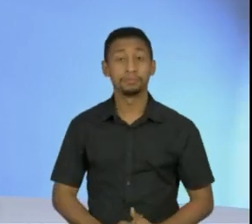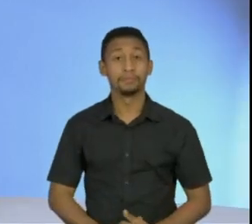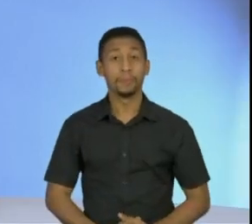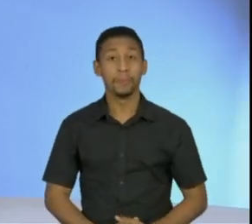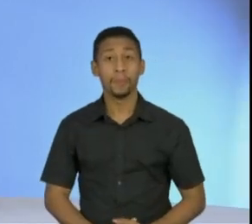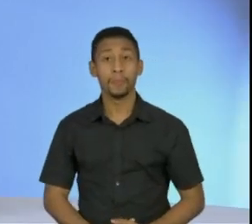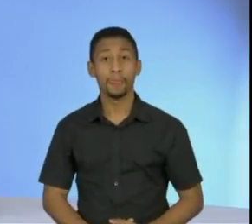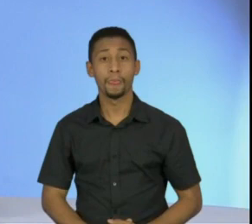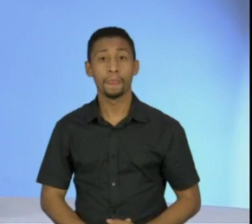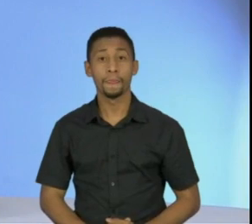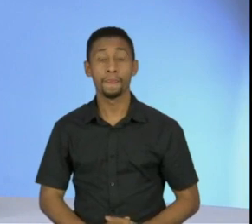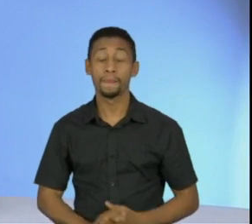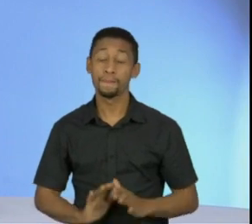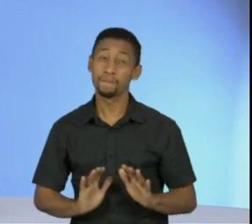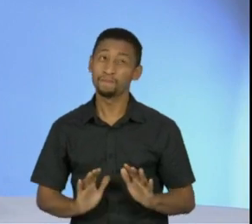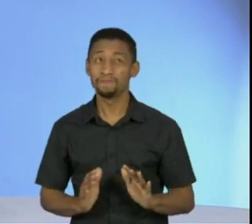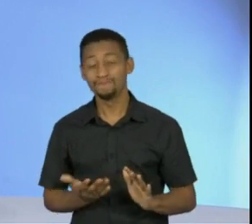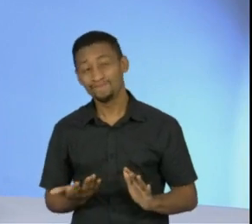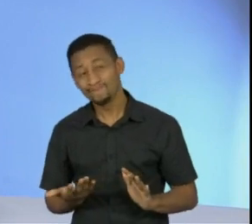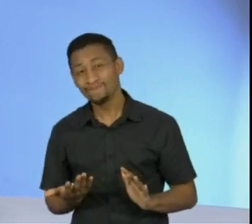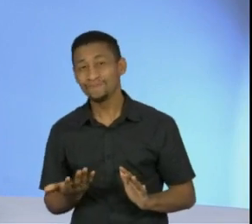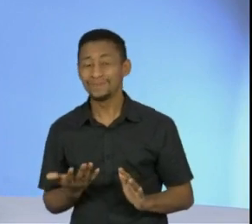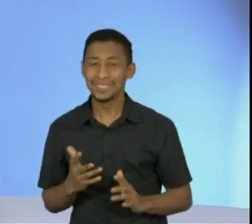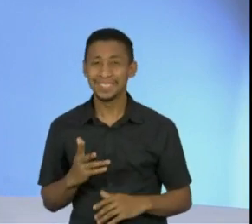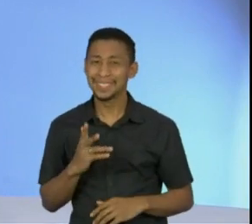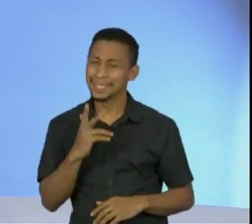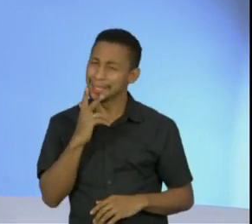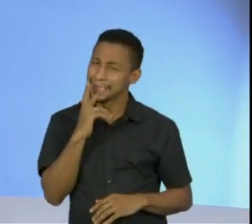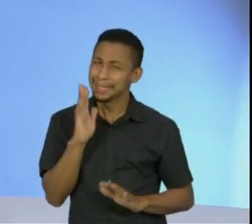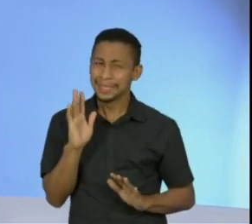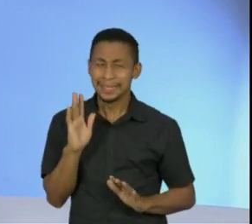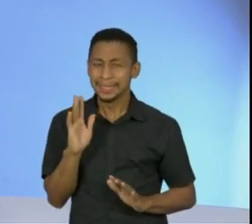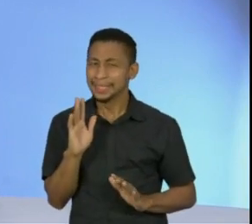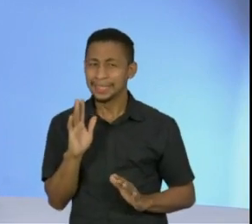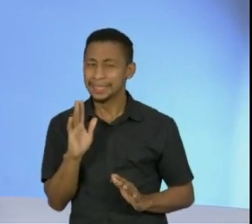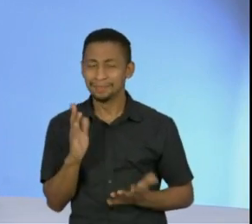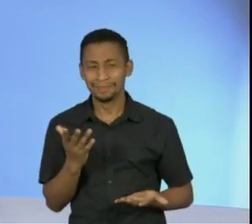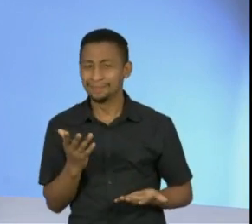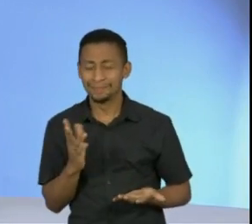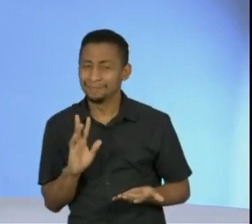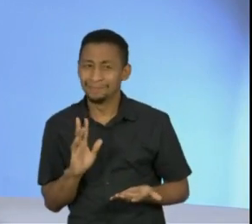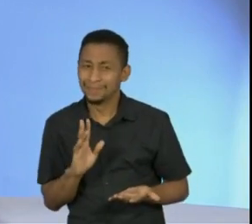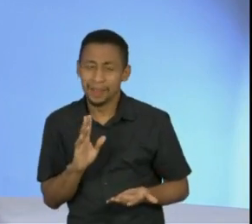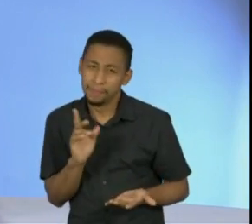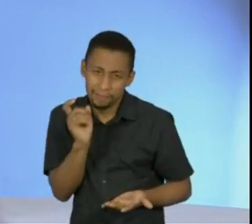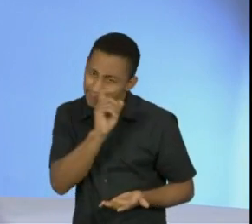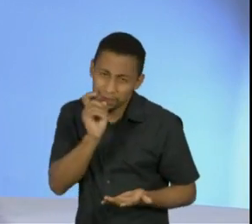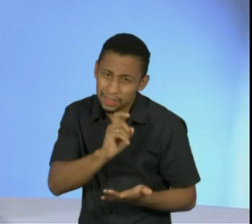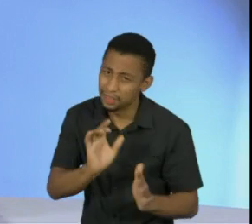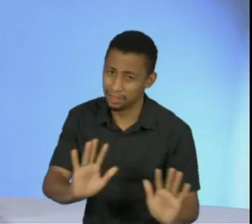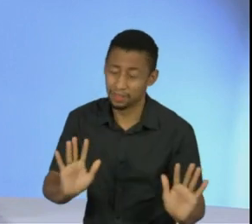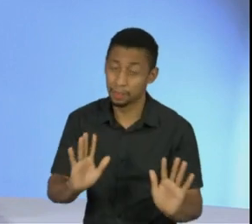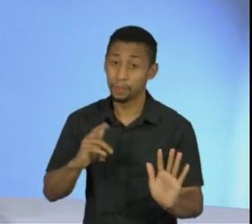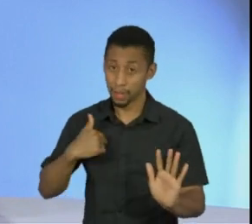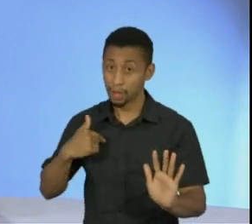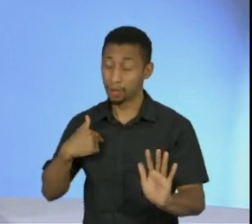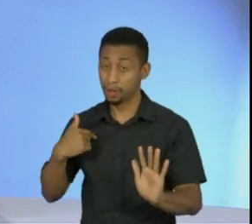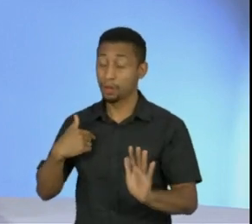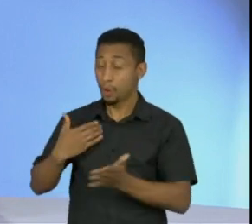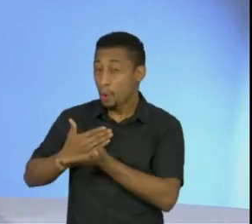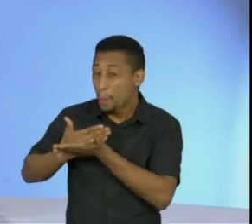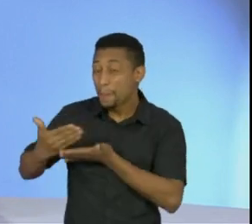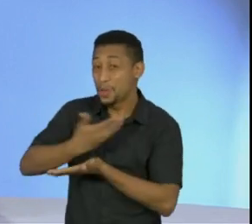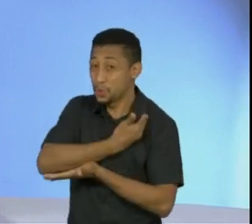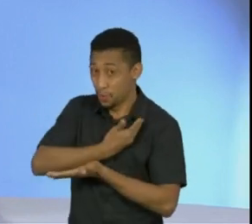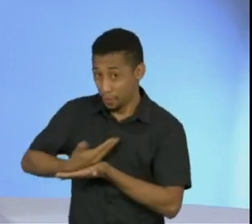Eu acho que não é... Primeiro, Érico, eu não acho que isso é verdade, ao contrário. Uma das primeiras atitudes que eu criei no meu governo, inclusive, foi